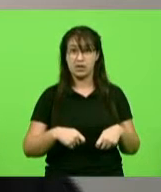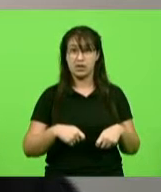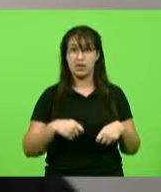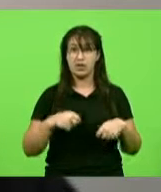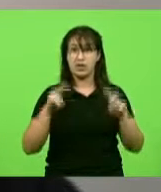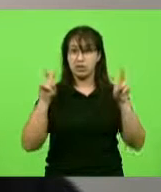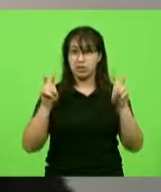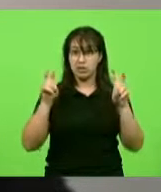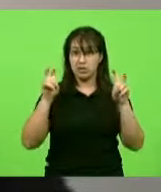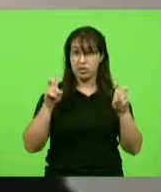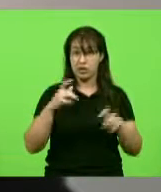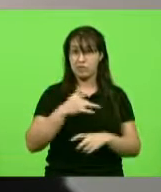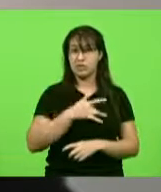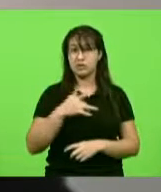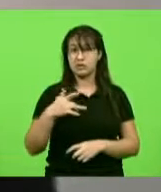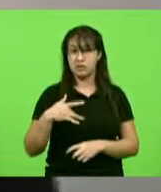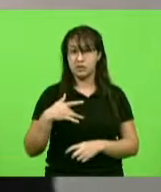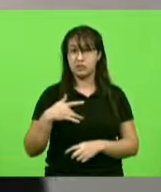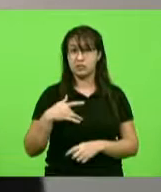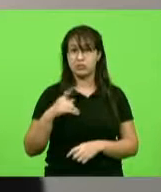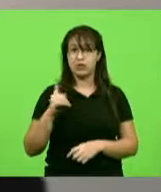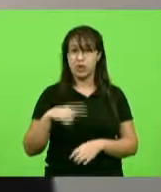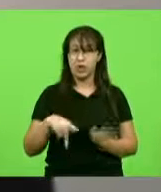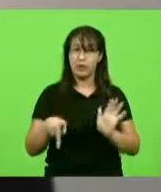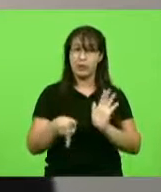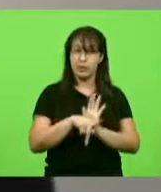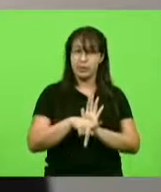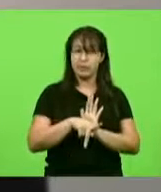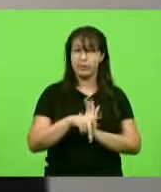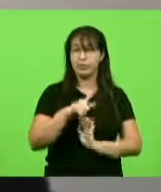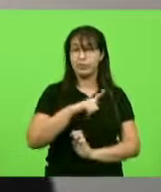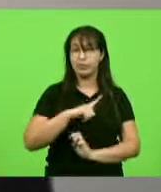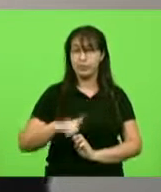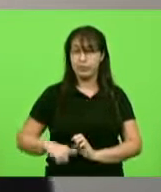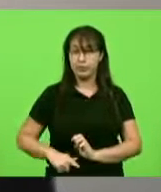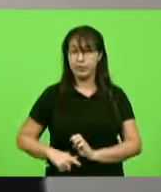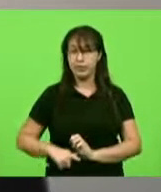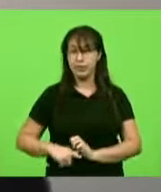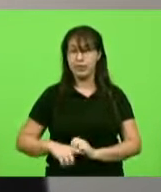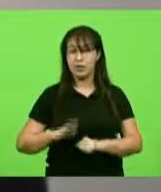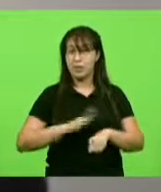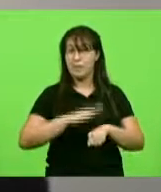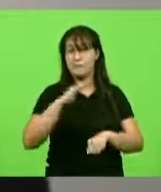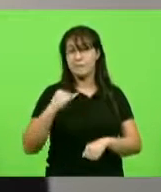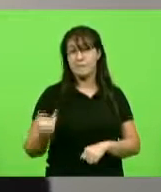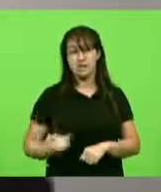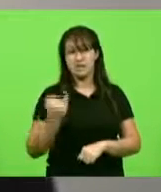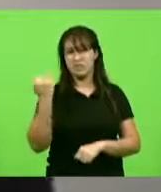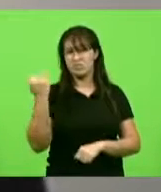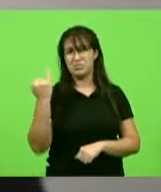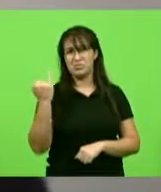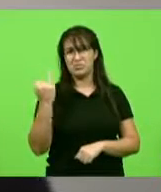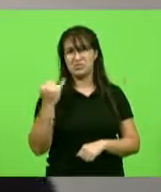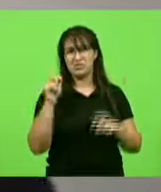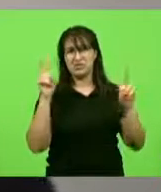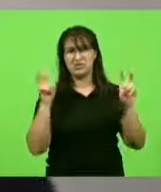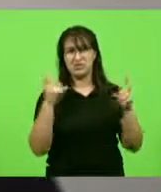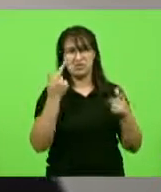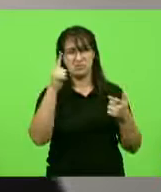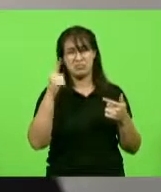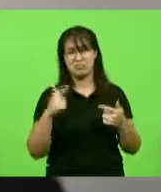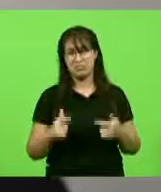como uma causa de governo e que esteja acima de qualquer outro. Isso é importante e fundamental.